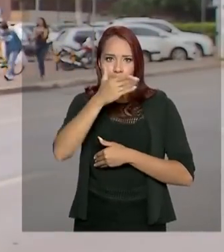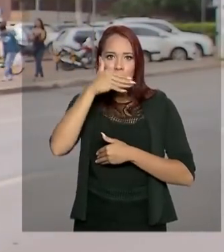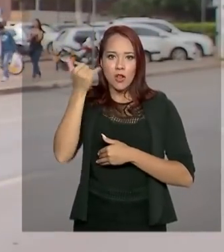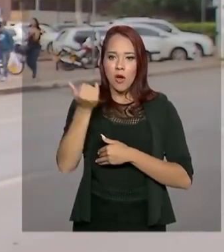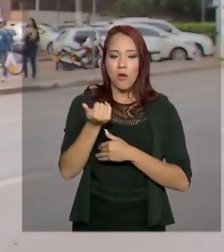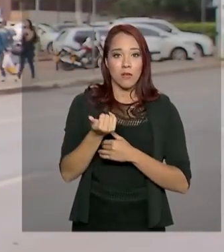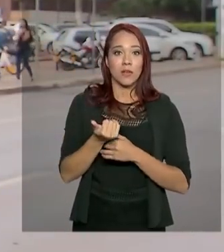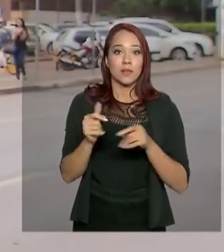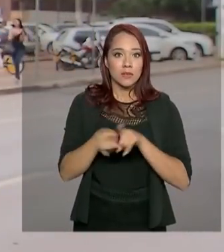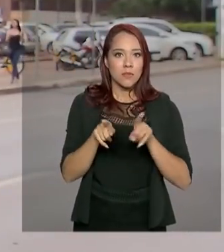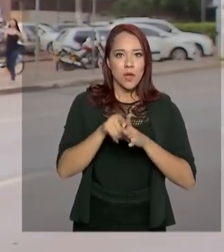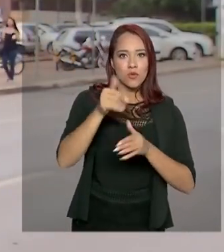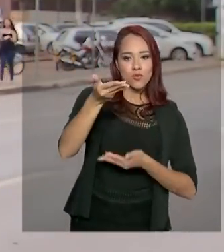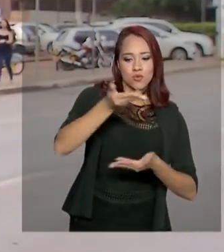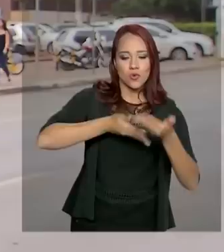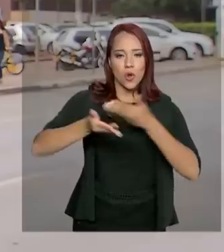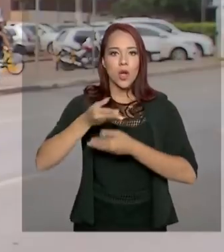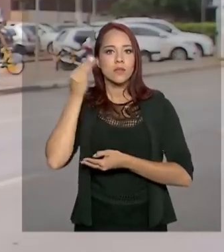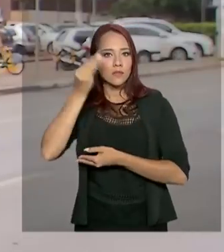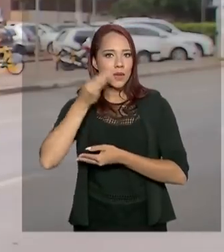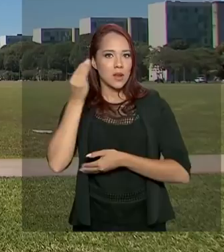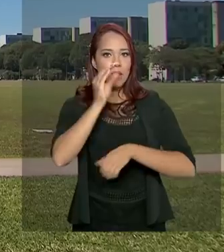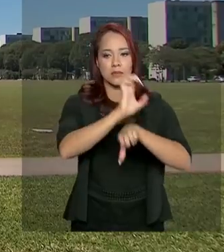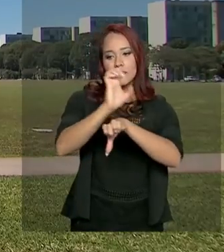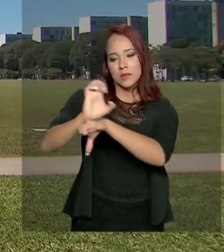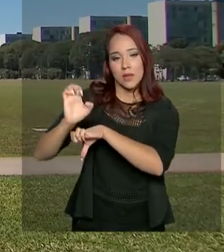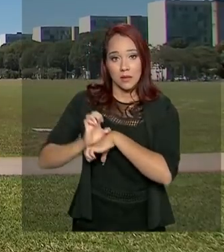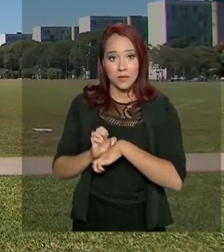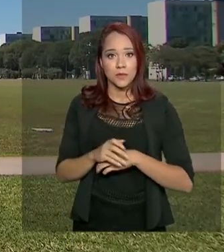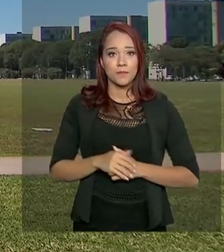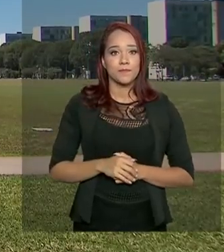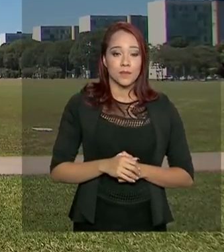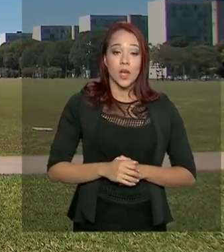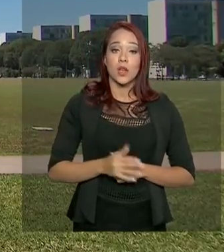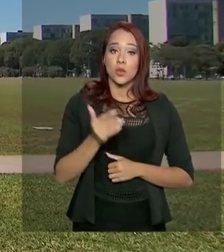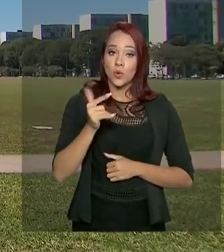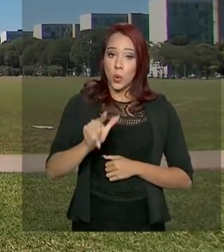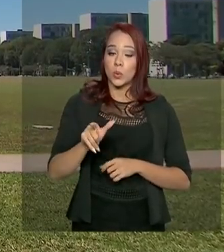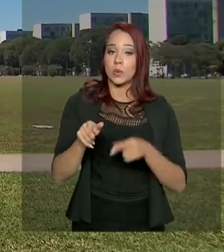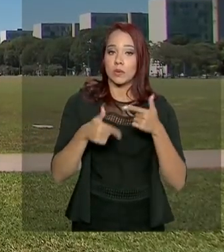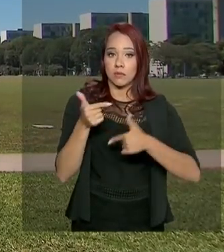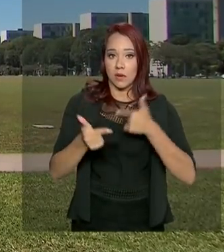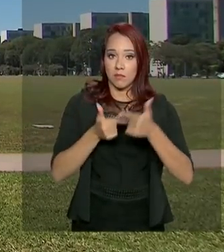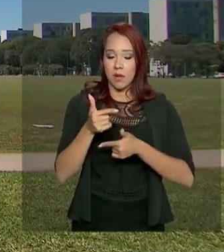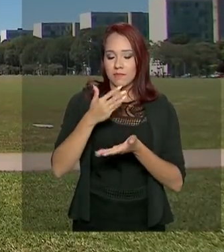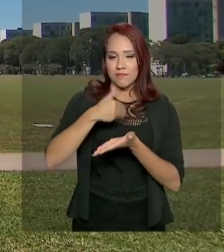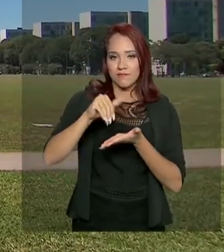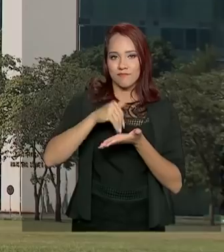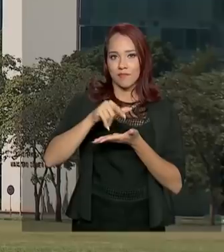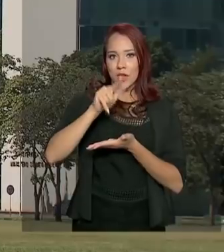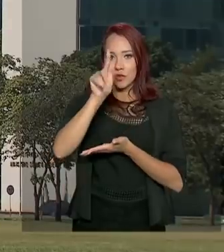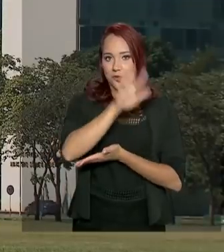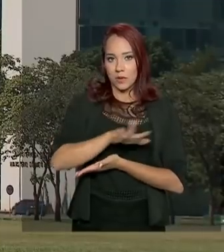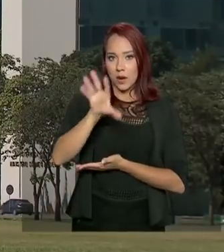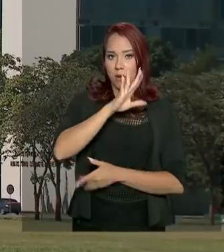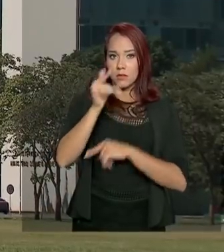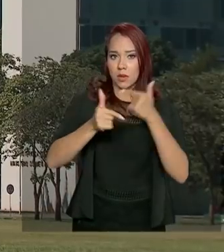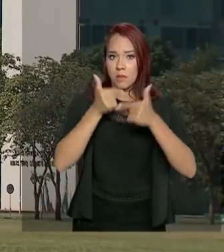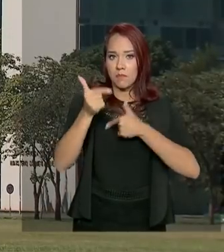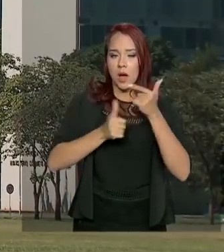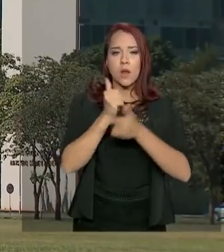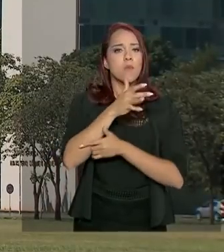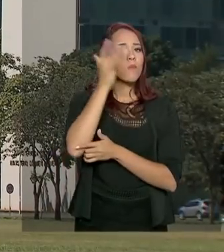para a troca de experiência entre os Estados. Em outra frente de atuação, a Secretaria-Geral trabalha na